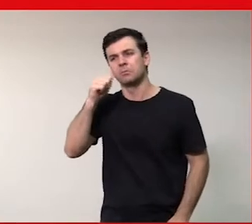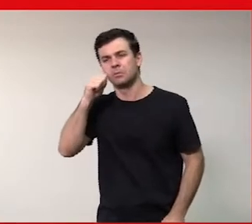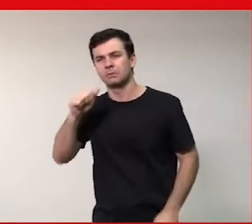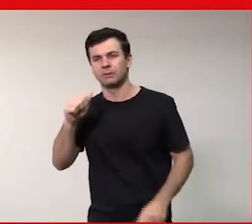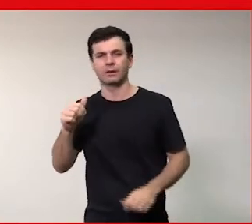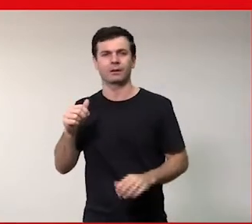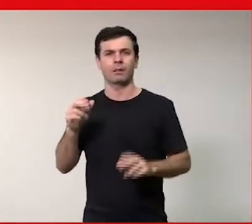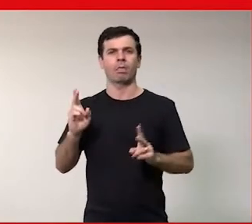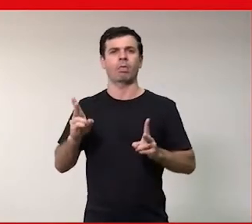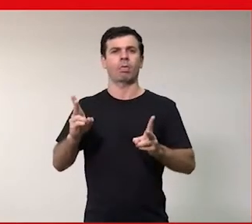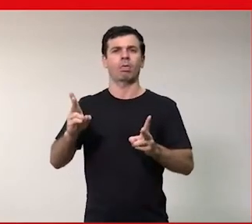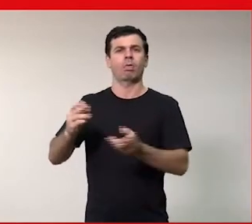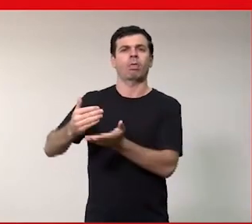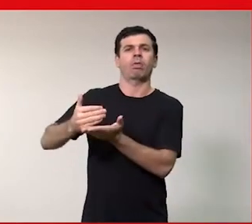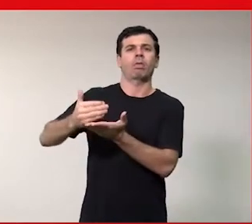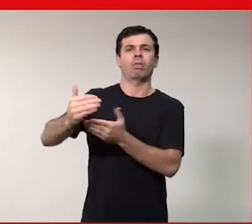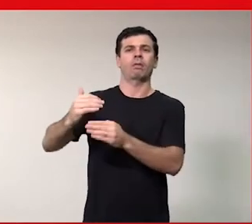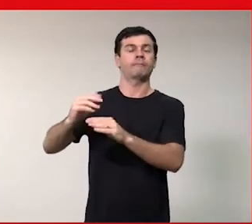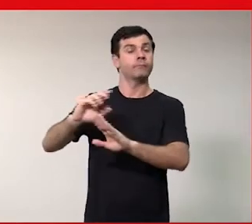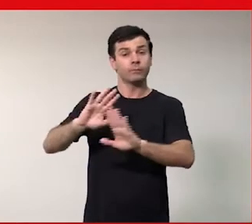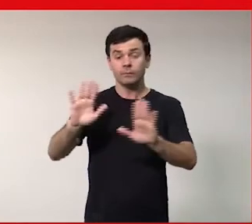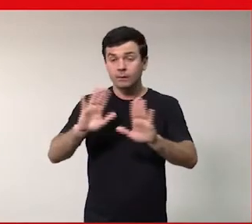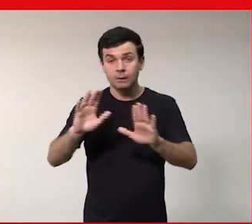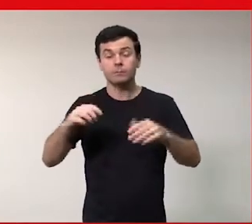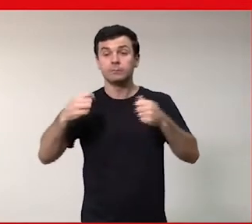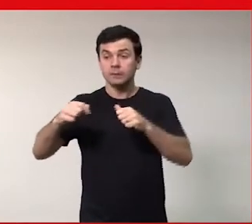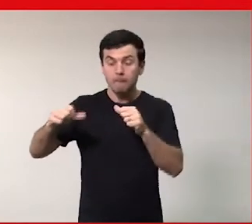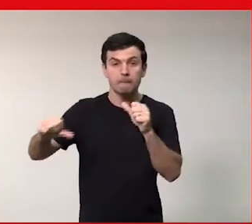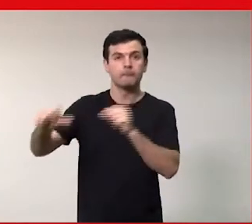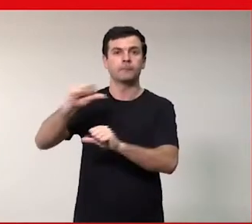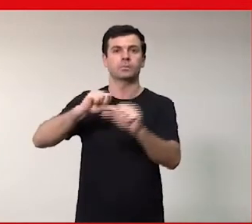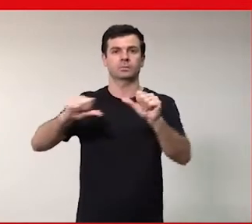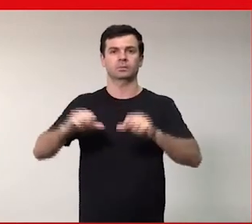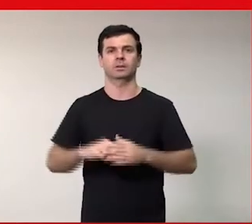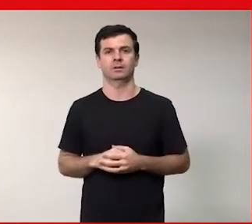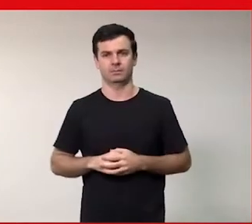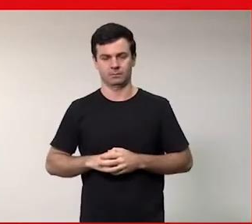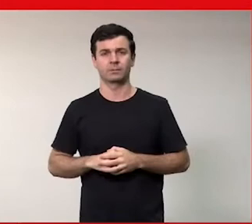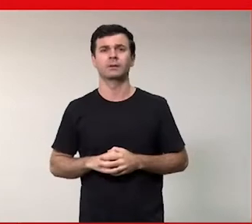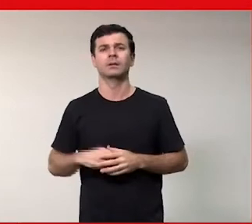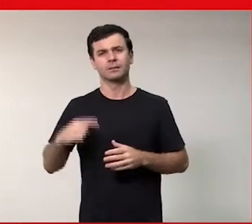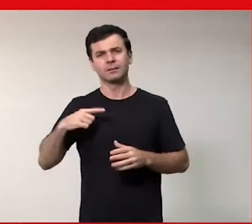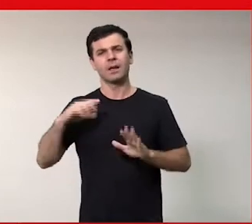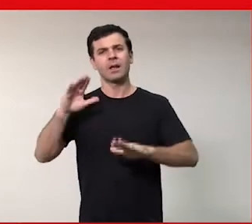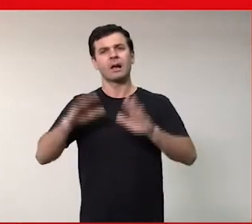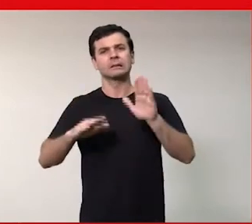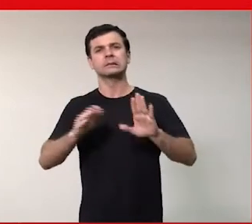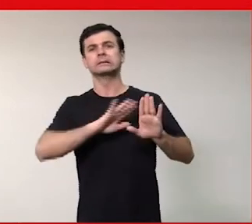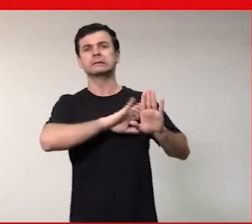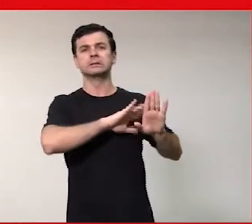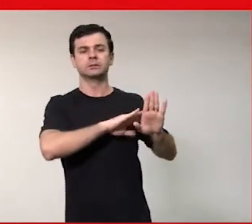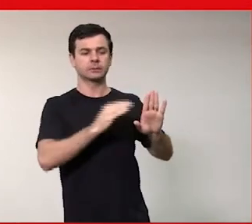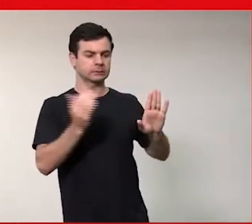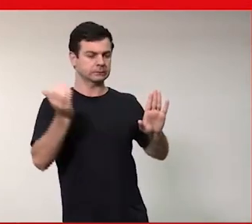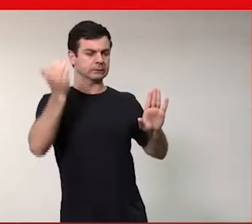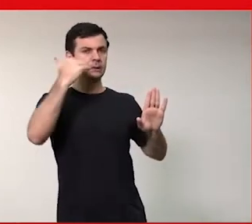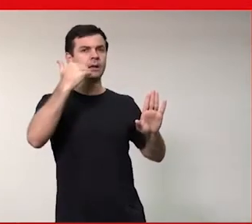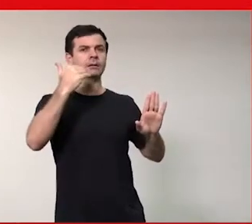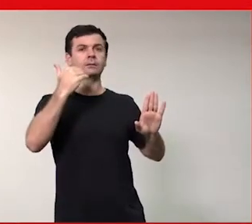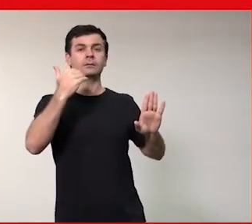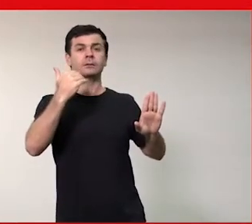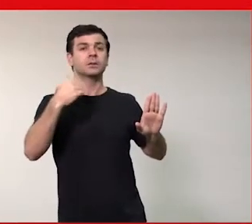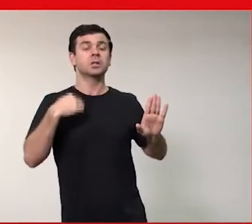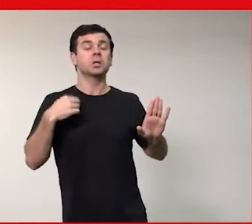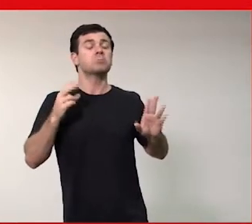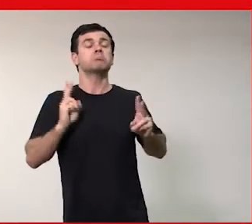muito e isso impacta na nossa vida eu vou construindo uma série de vieses que são inconscientes e eu não vou me dando